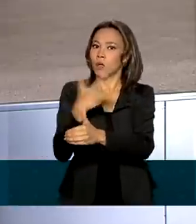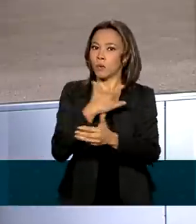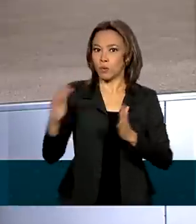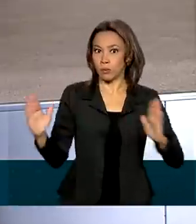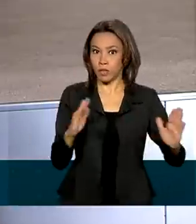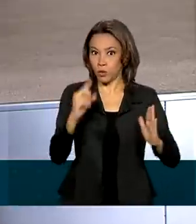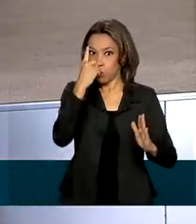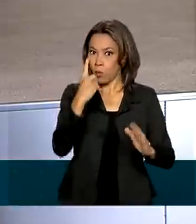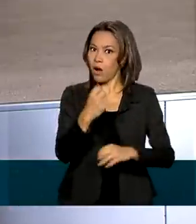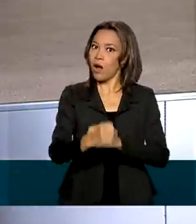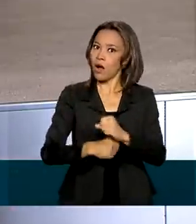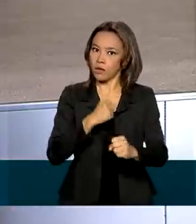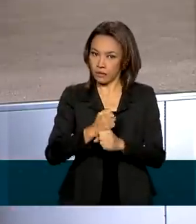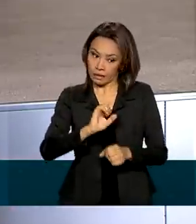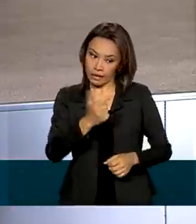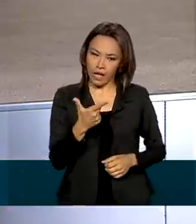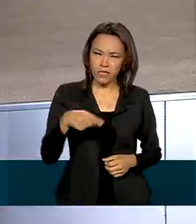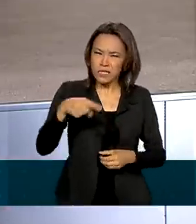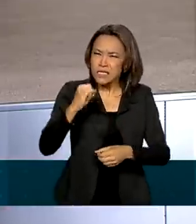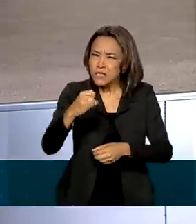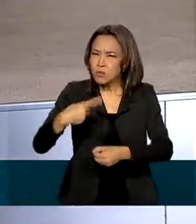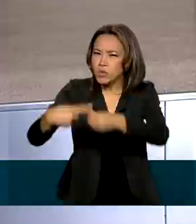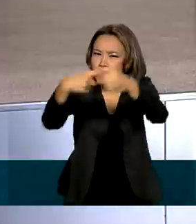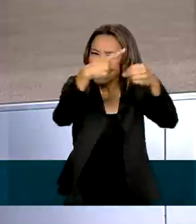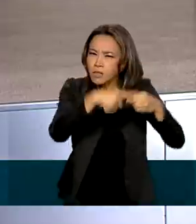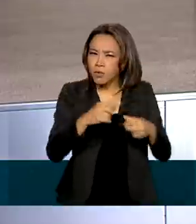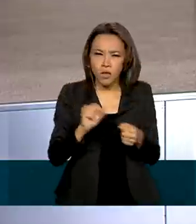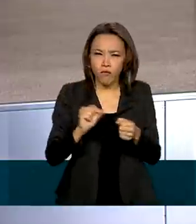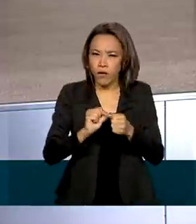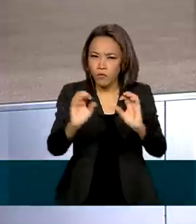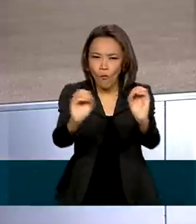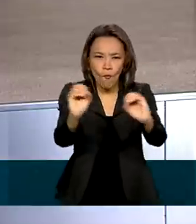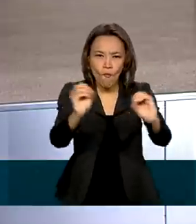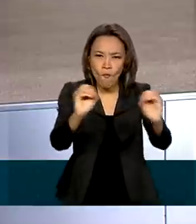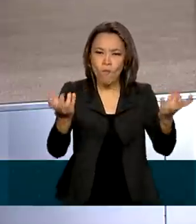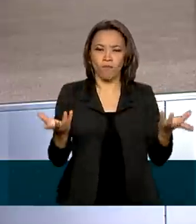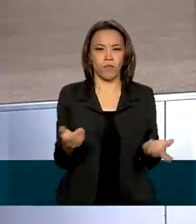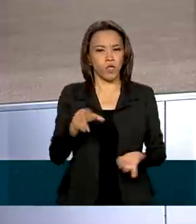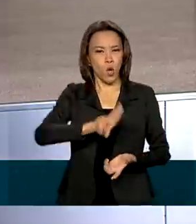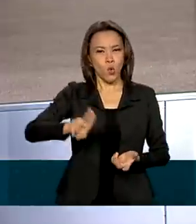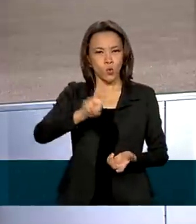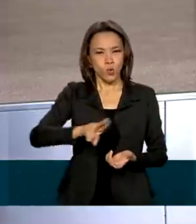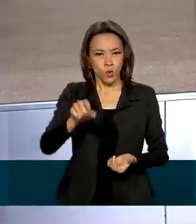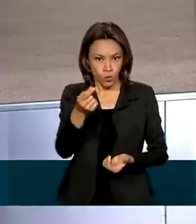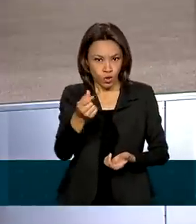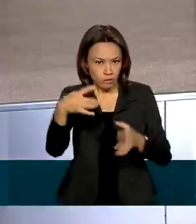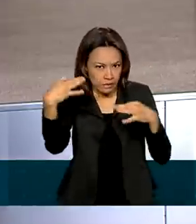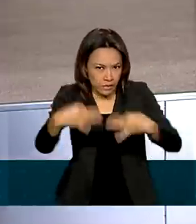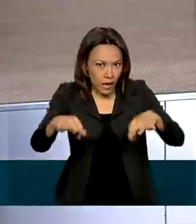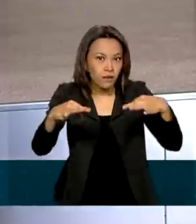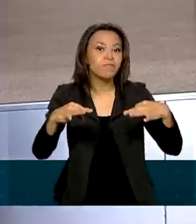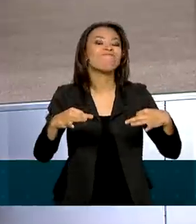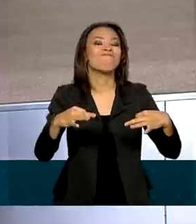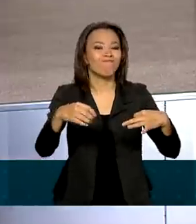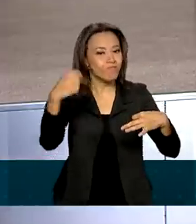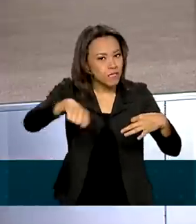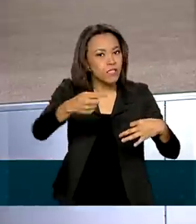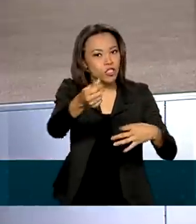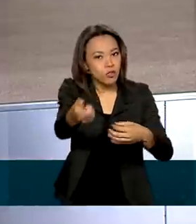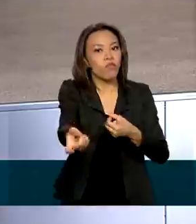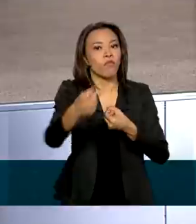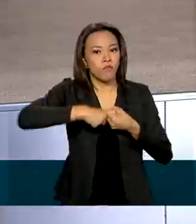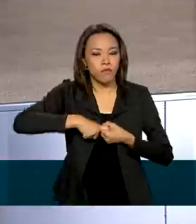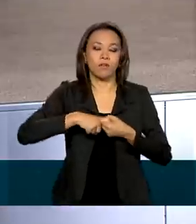se for comprovado que o município não tomou as ações adequadas ou não usou o dinheiro de forma correta, ele tem que devolver